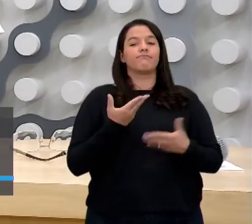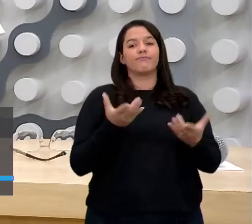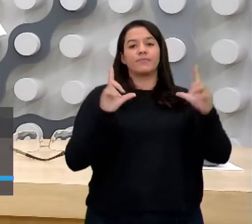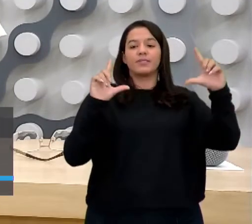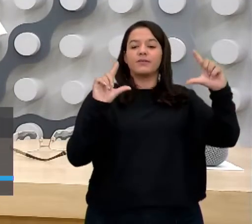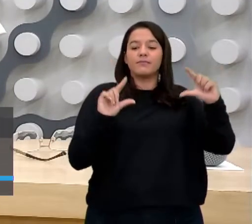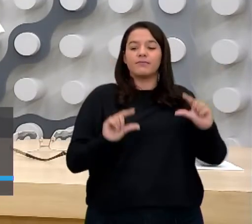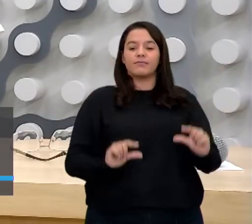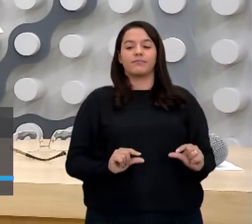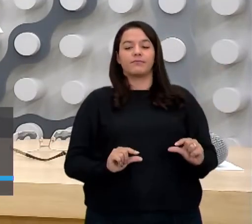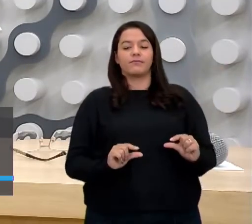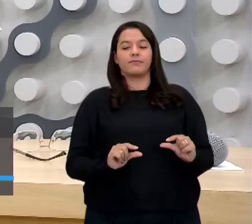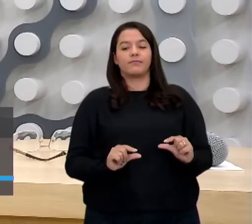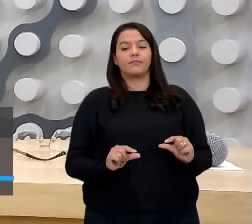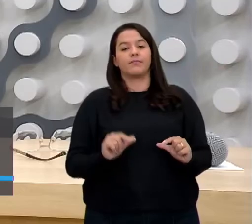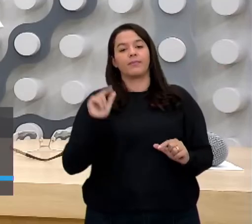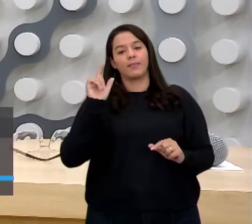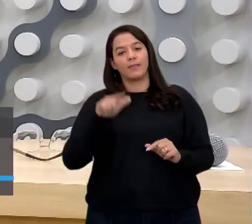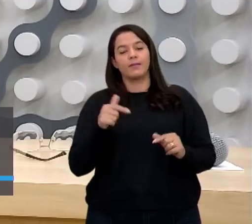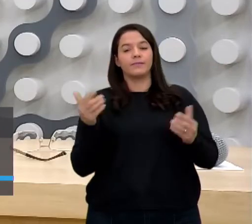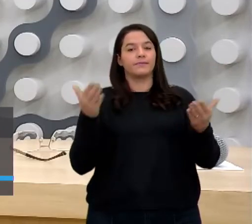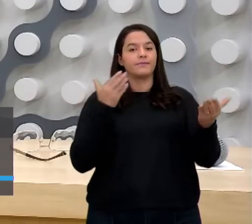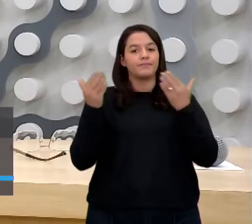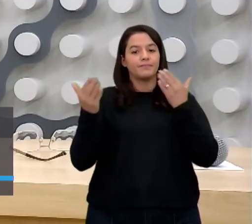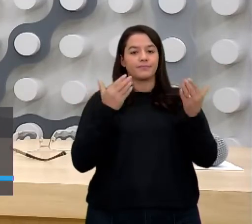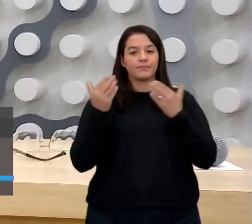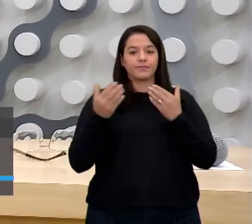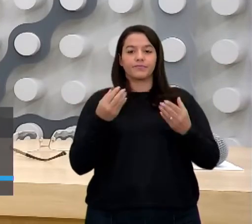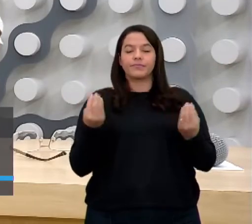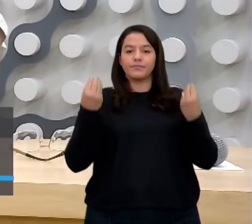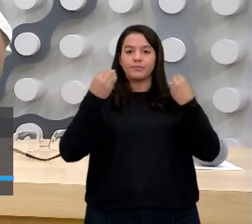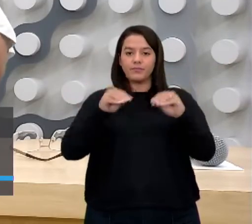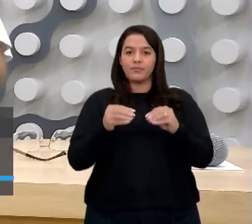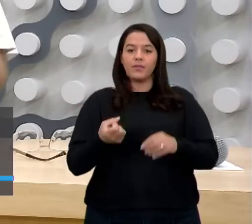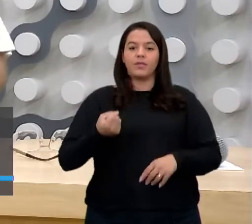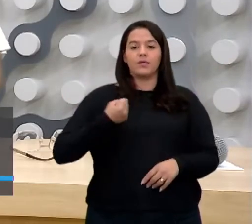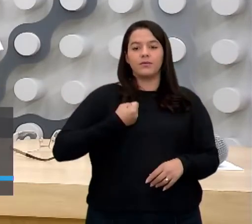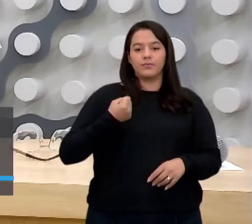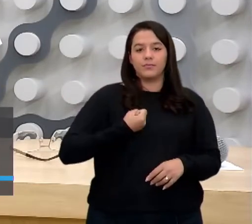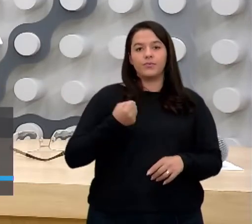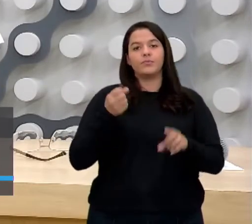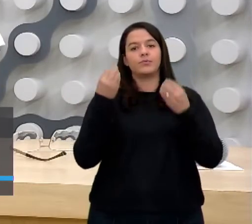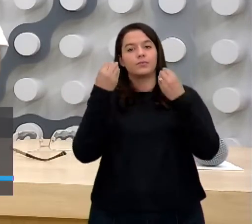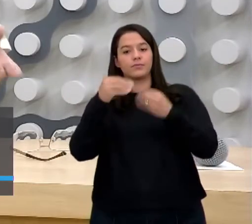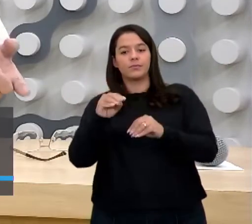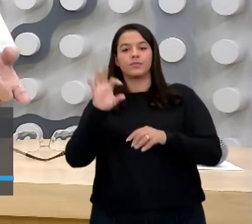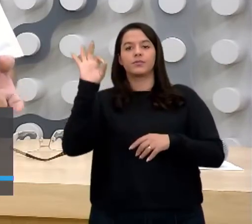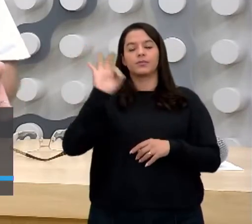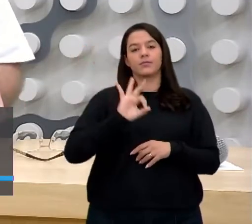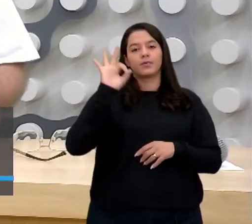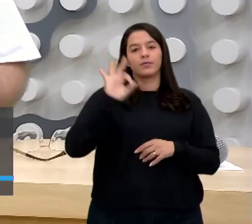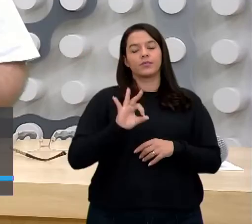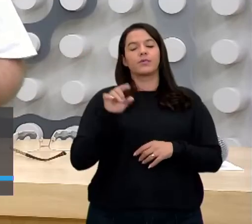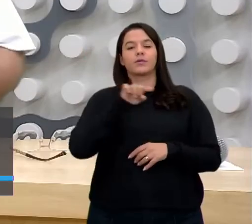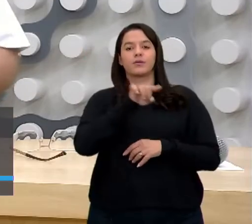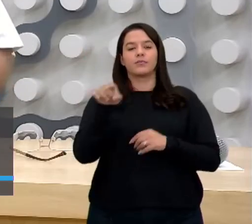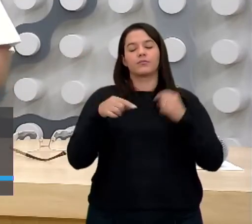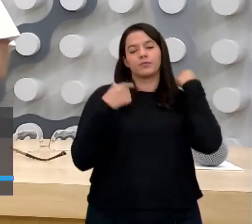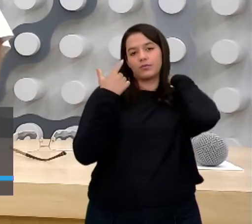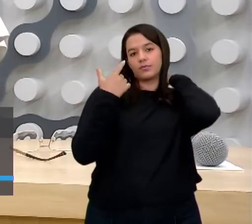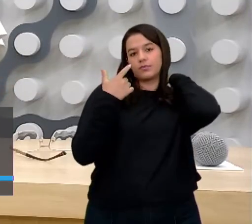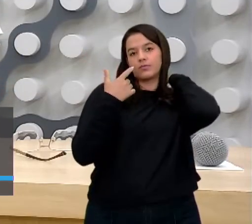Então, essa relação é de suma importância quando você joga em números e joga em estatísticas. Porque aí você consegue